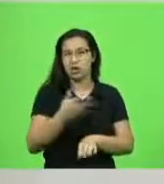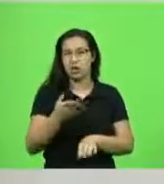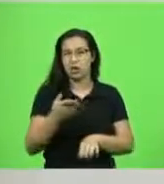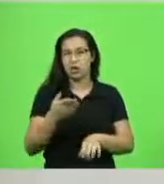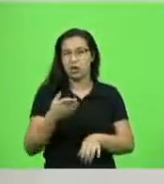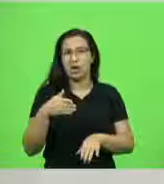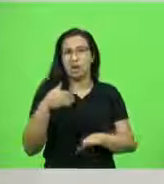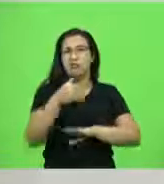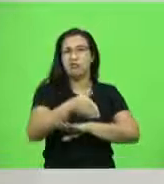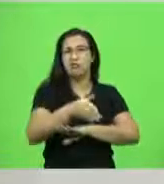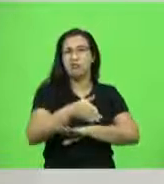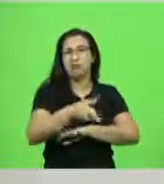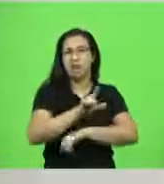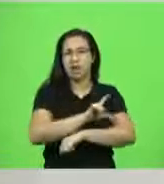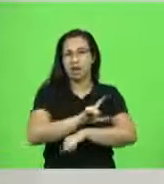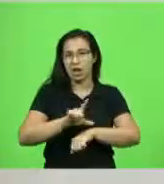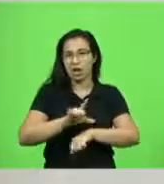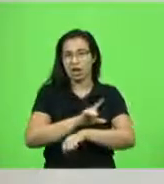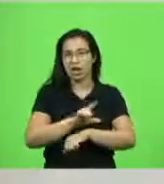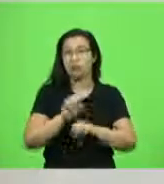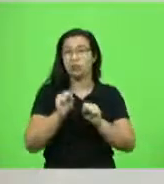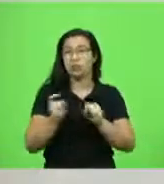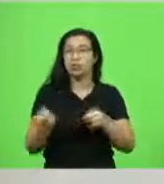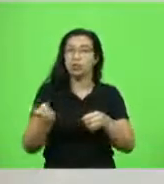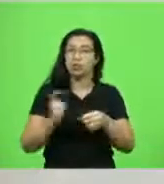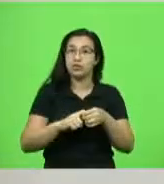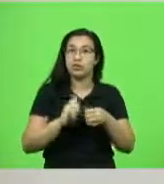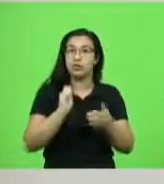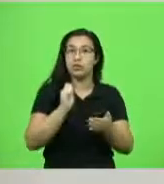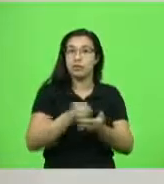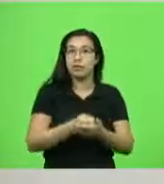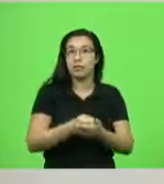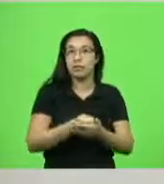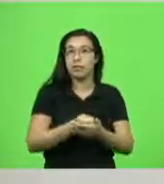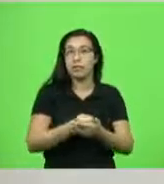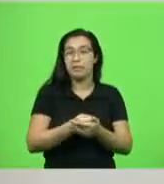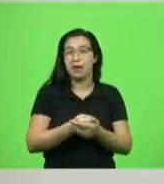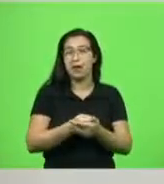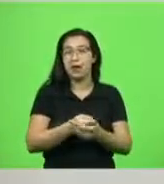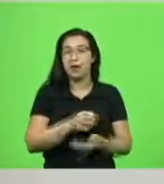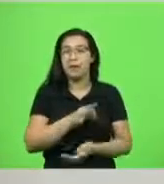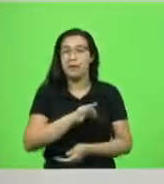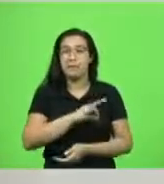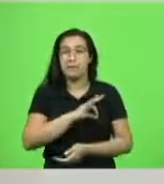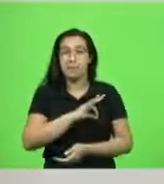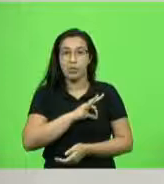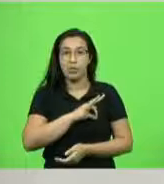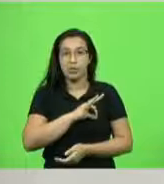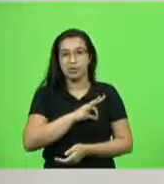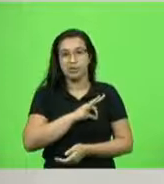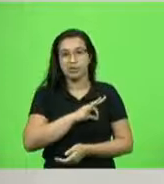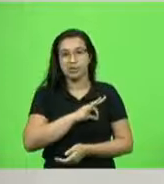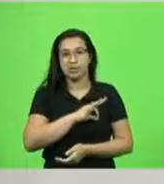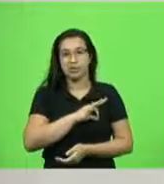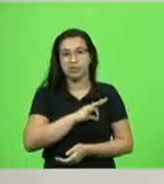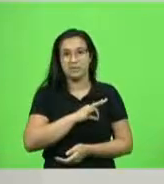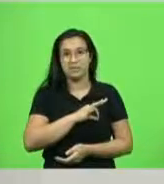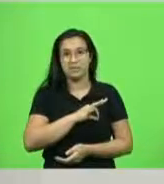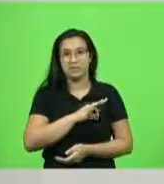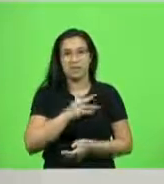região de Lages, ele poderia ter voltado e ter pago e mostrado para a polícia e não ter sido multado e não ter sido